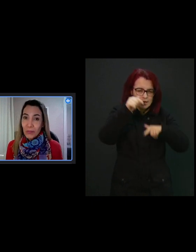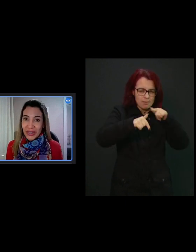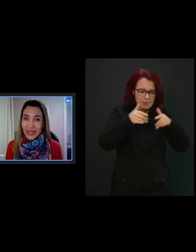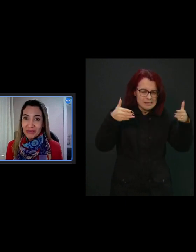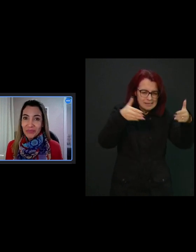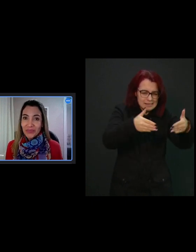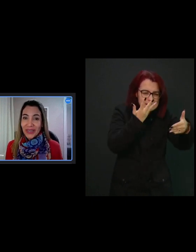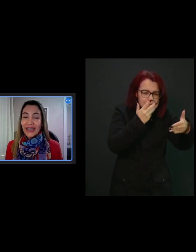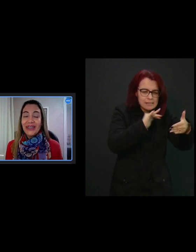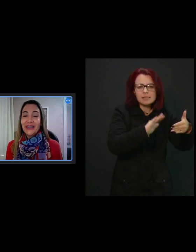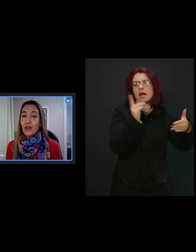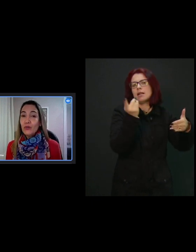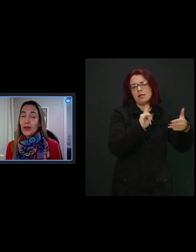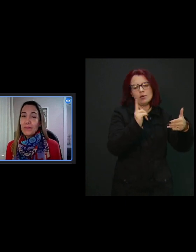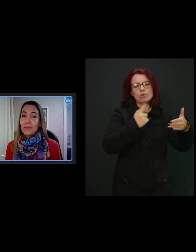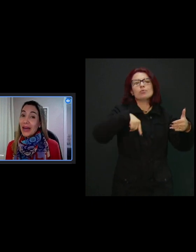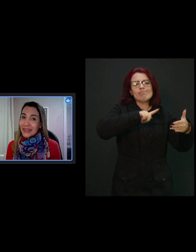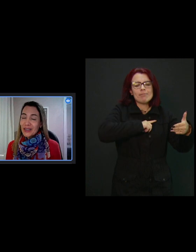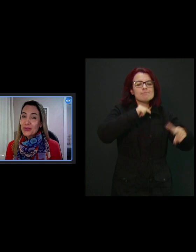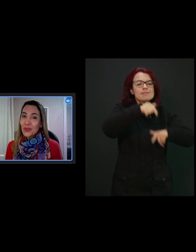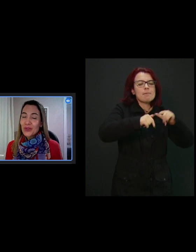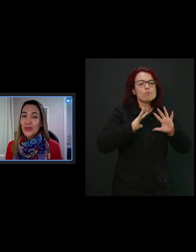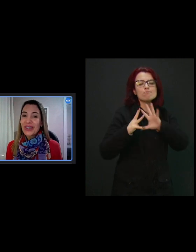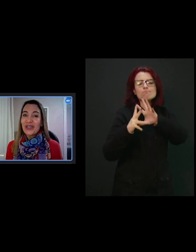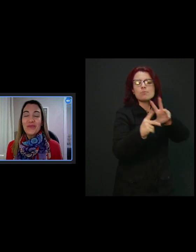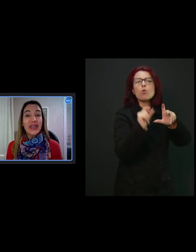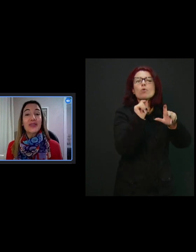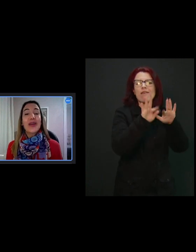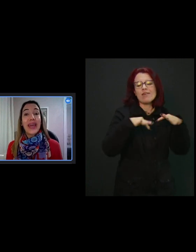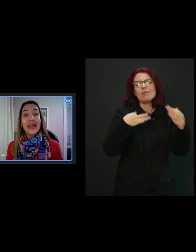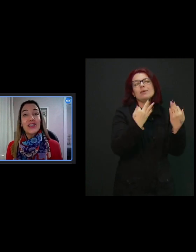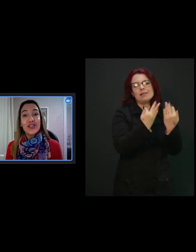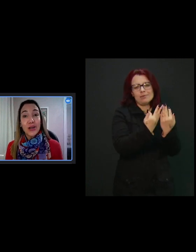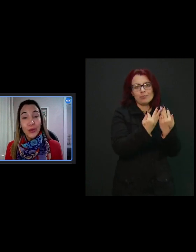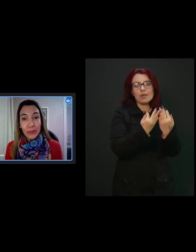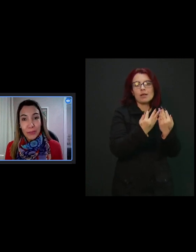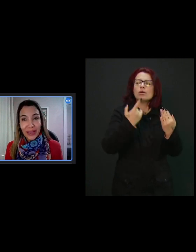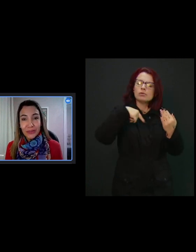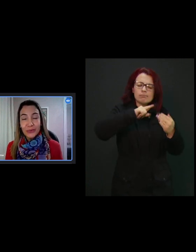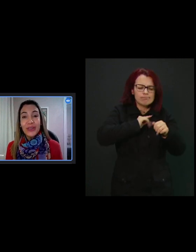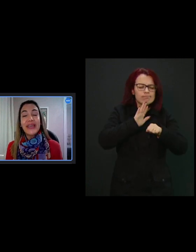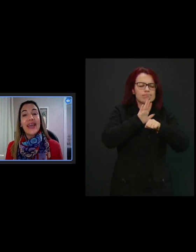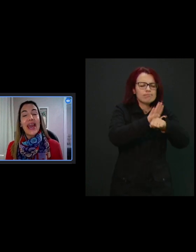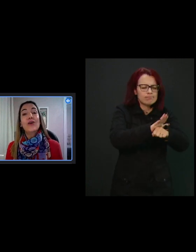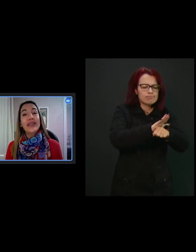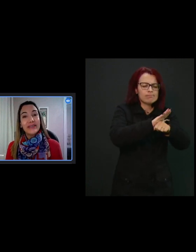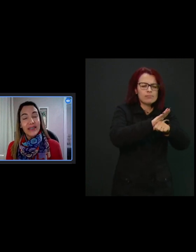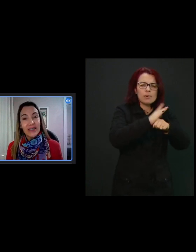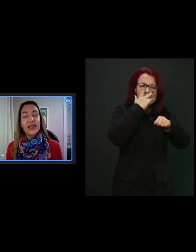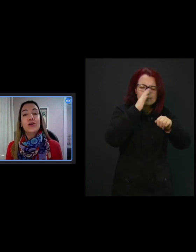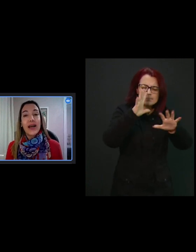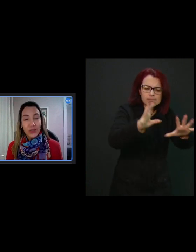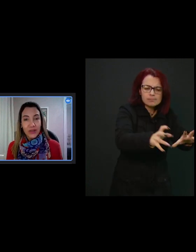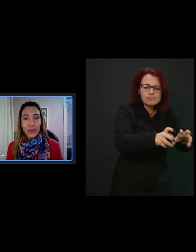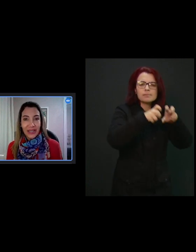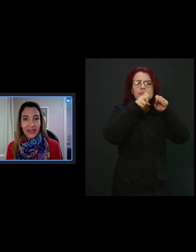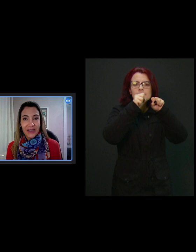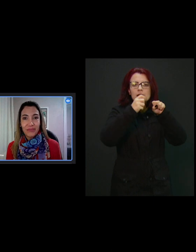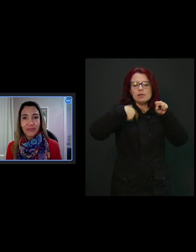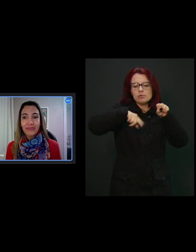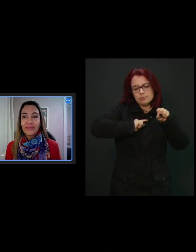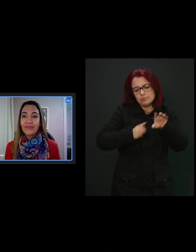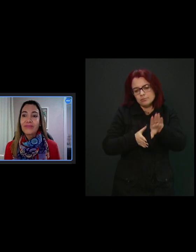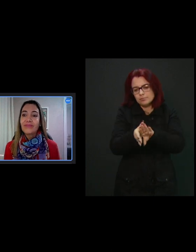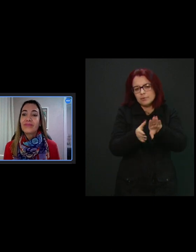mas com a família. Então, a base do nosso atendimento é este acolhimento e é a orientação às famílias.